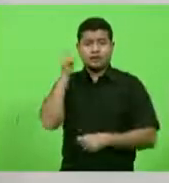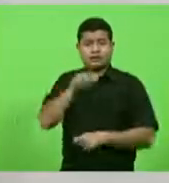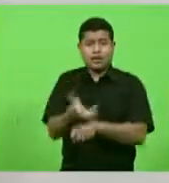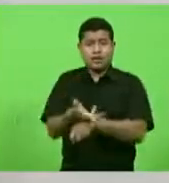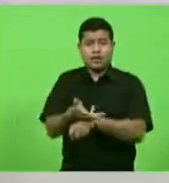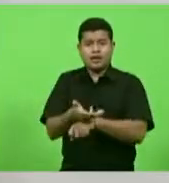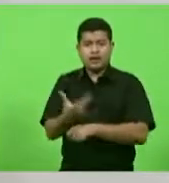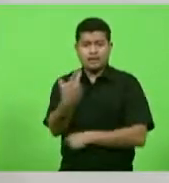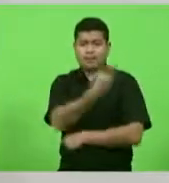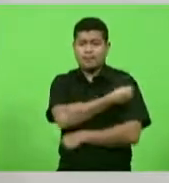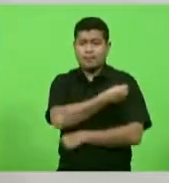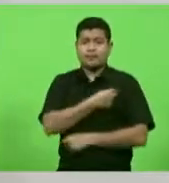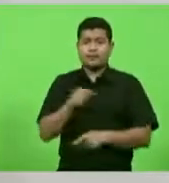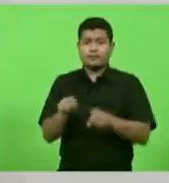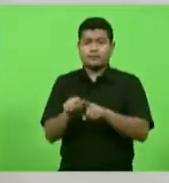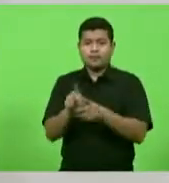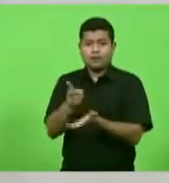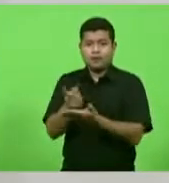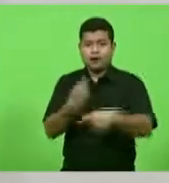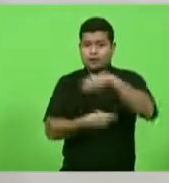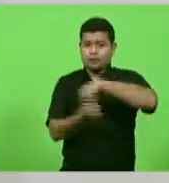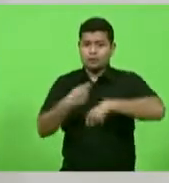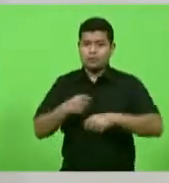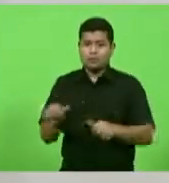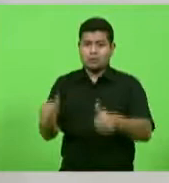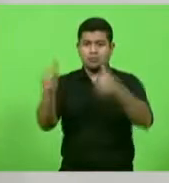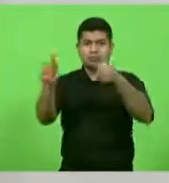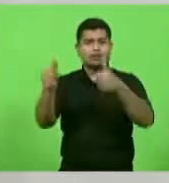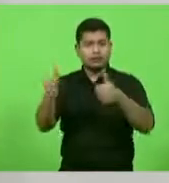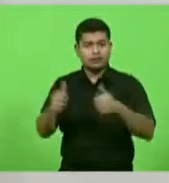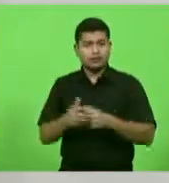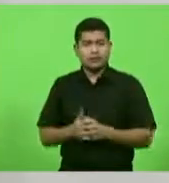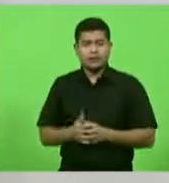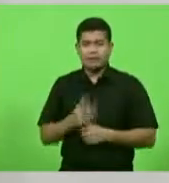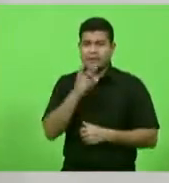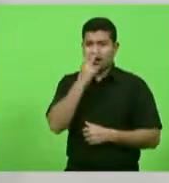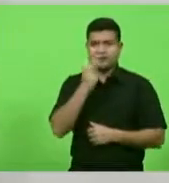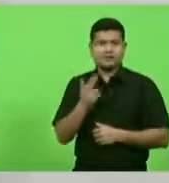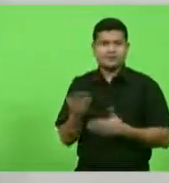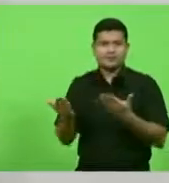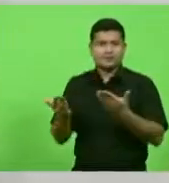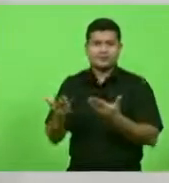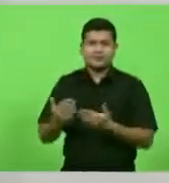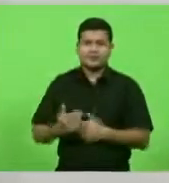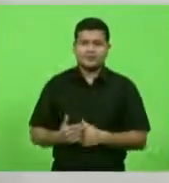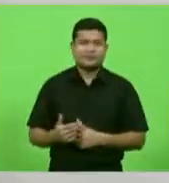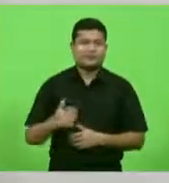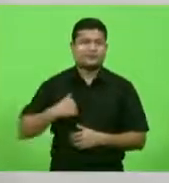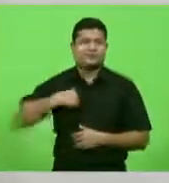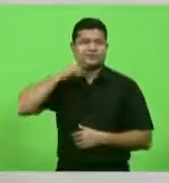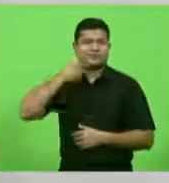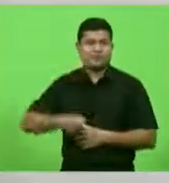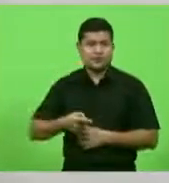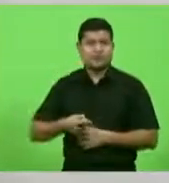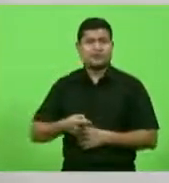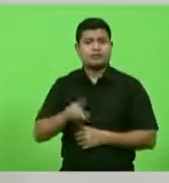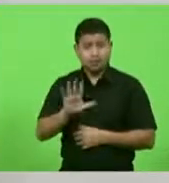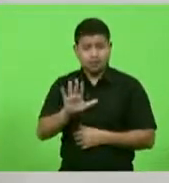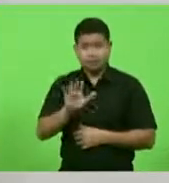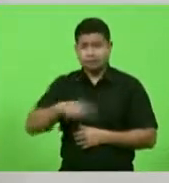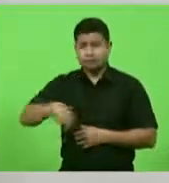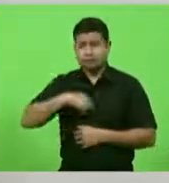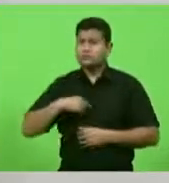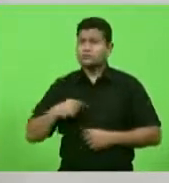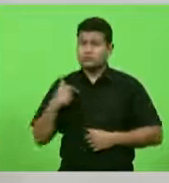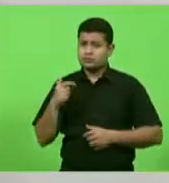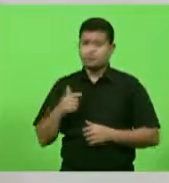manter a nossa economia saudável. Parece antagônico, mas nós conseguimos trabalhar o